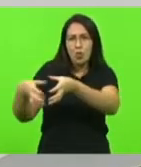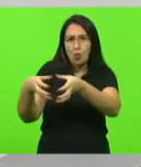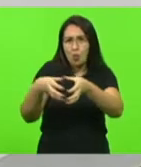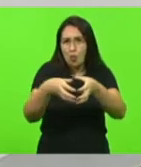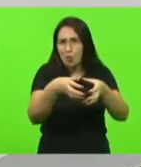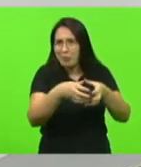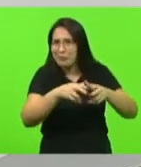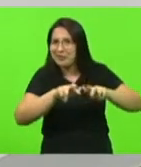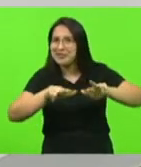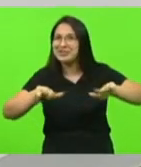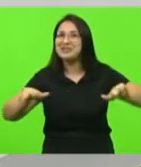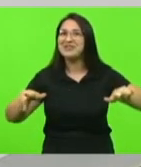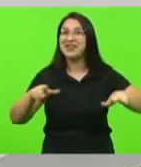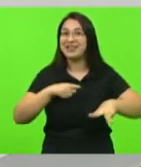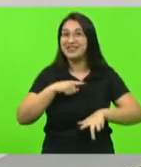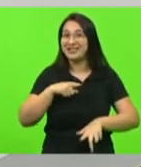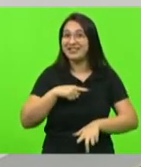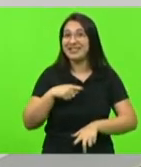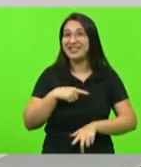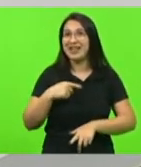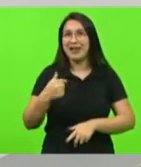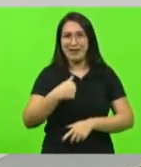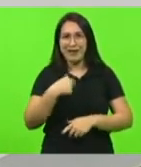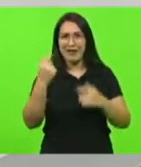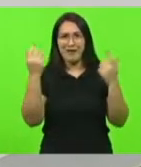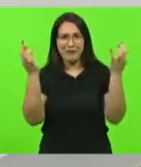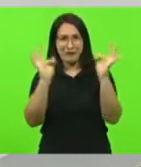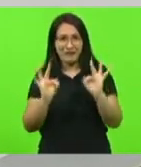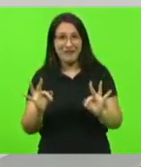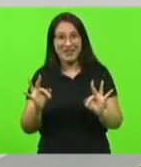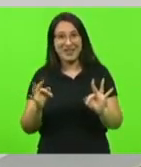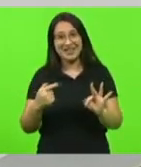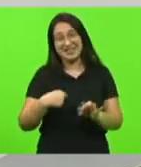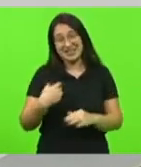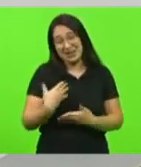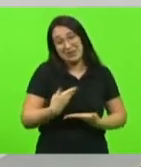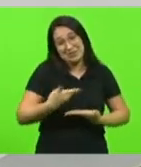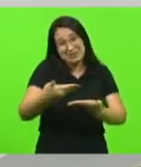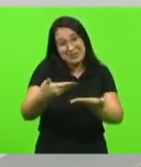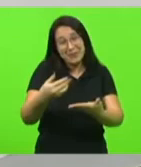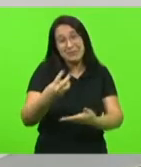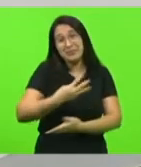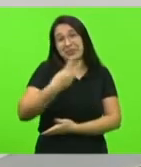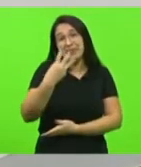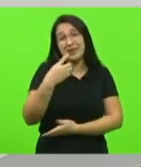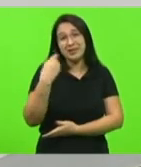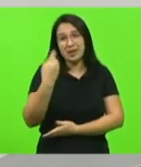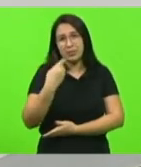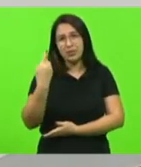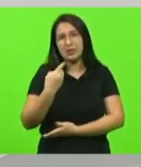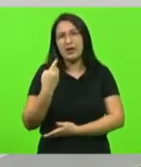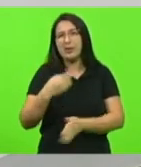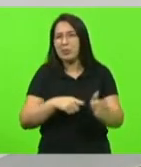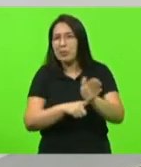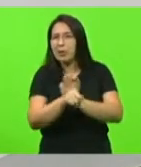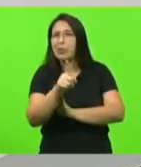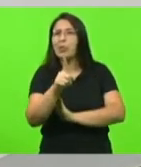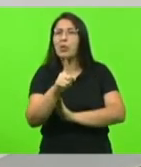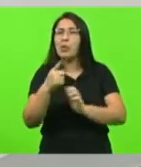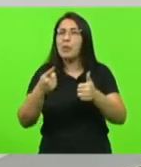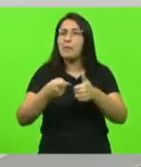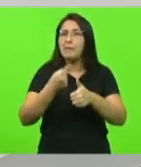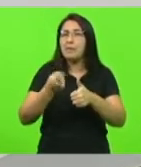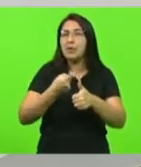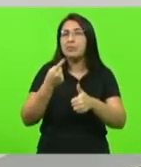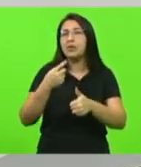foi um dos convidados e fiquei feliz da vida e três deputados a gente fez esse contato primeiro com o deputado